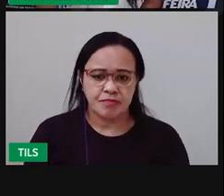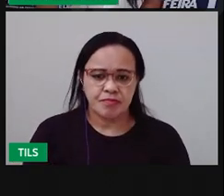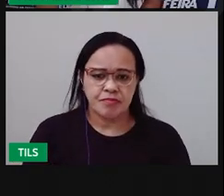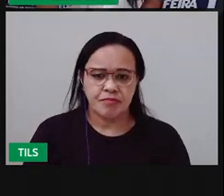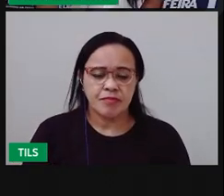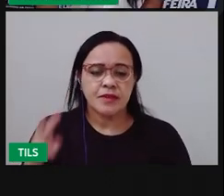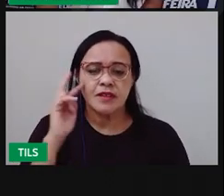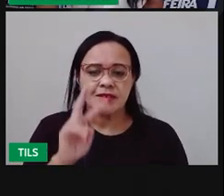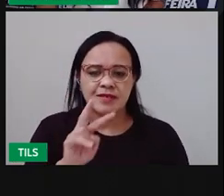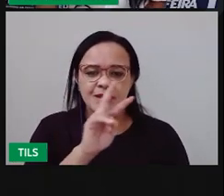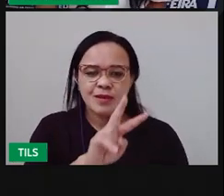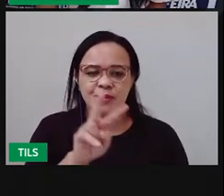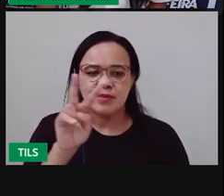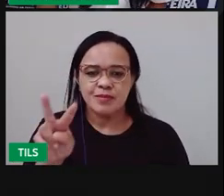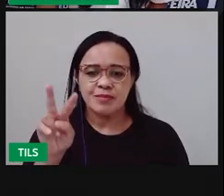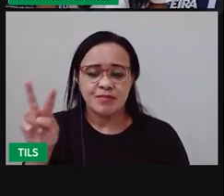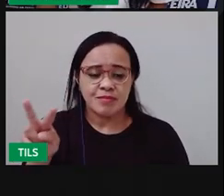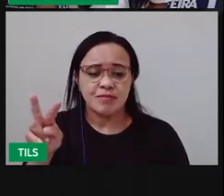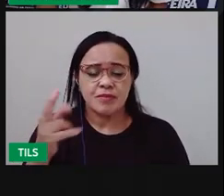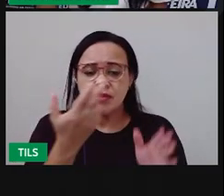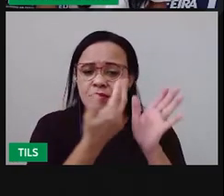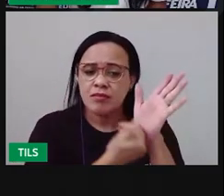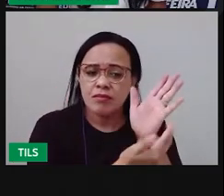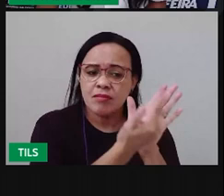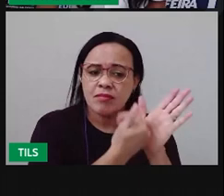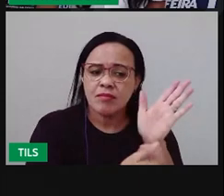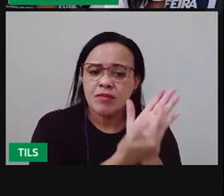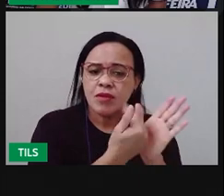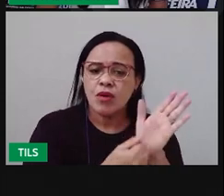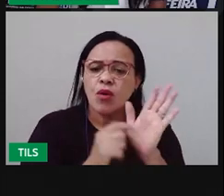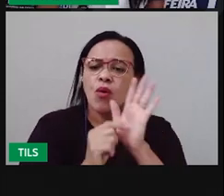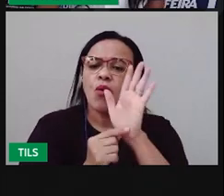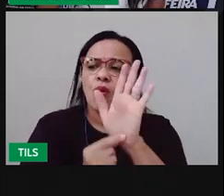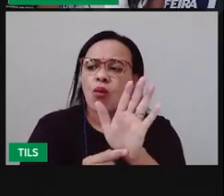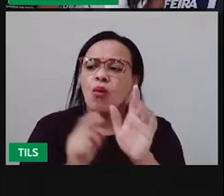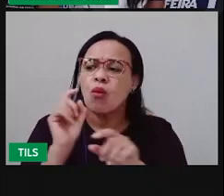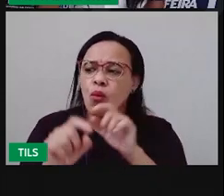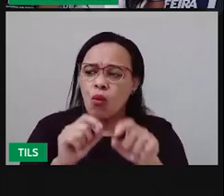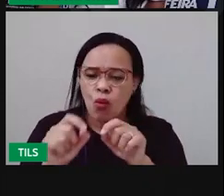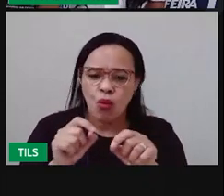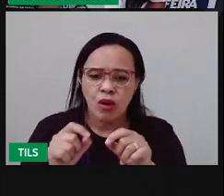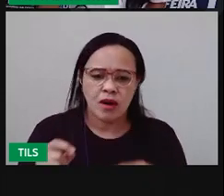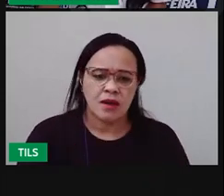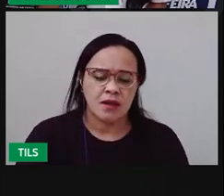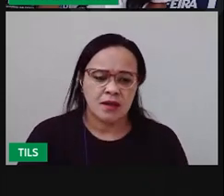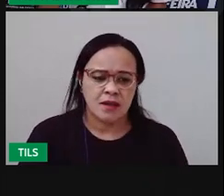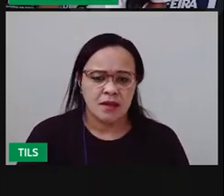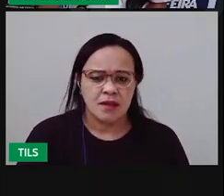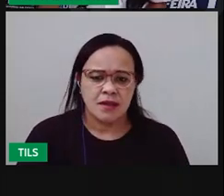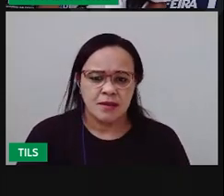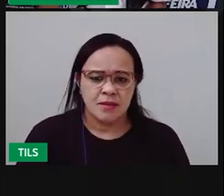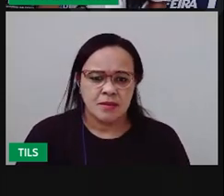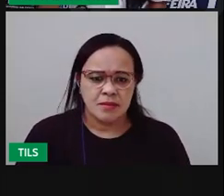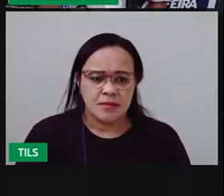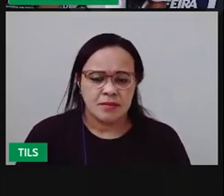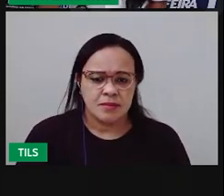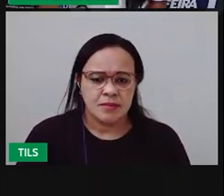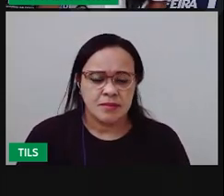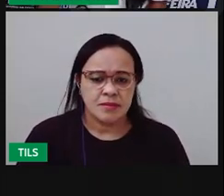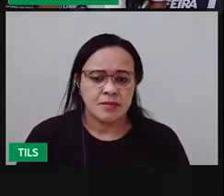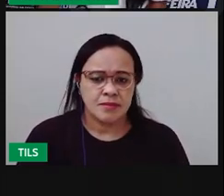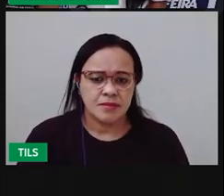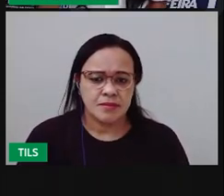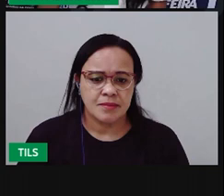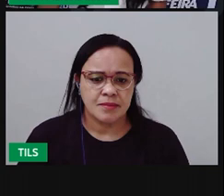Então, nessas imagens, nessas gravuras que eu estou mostrando pra vocês, está